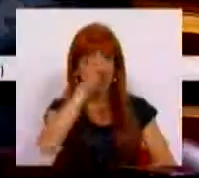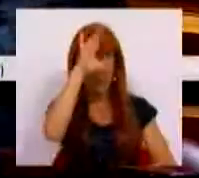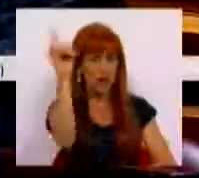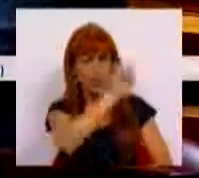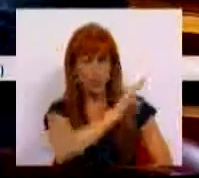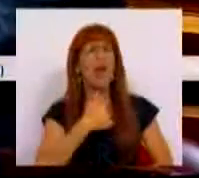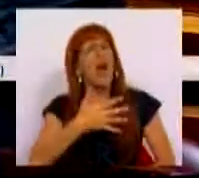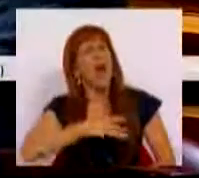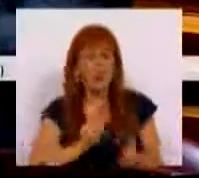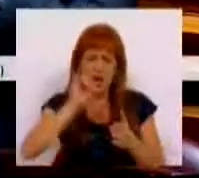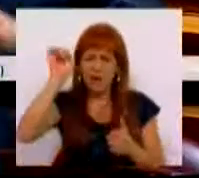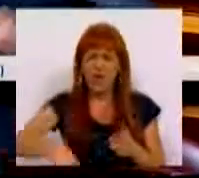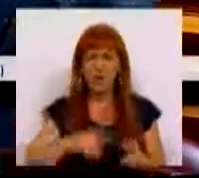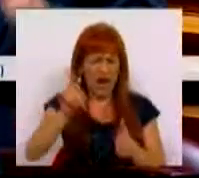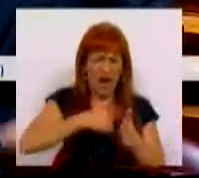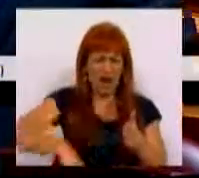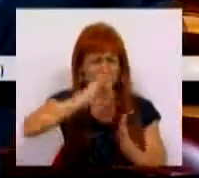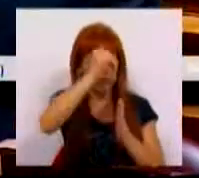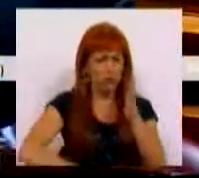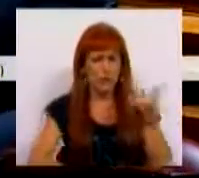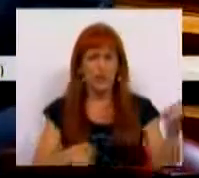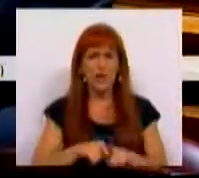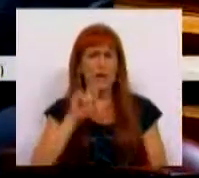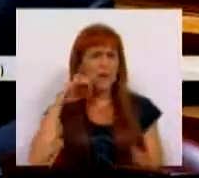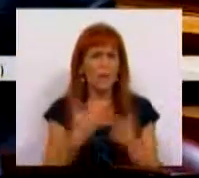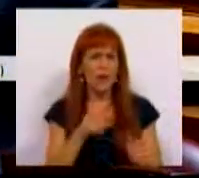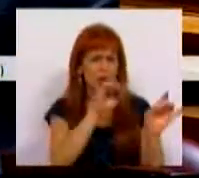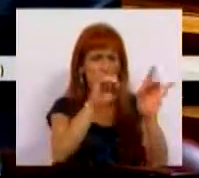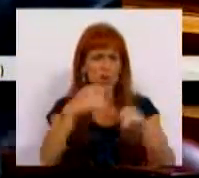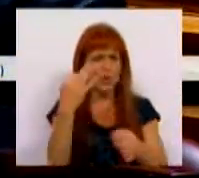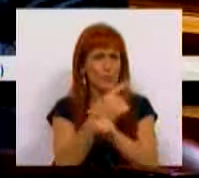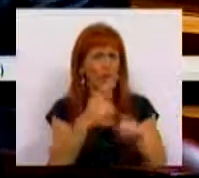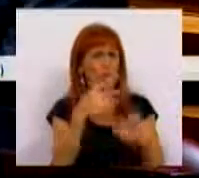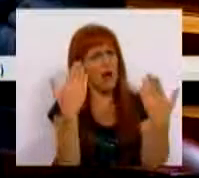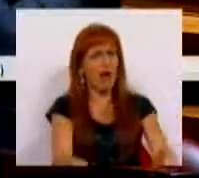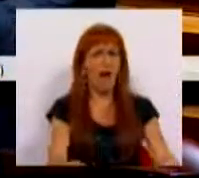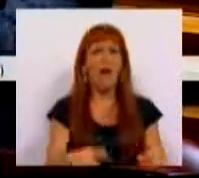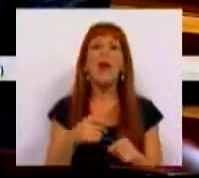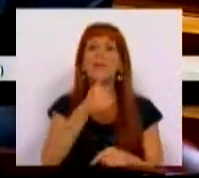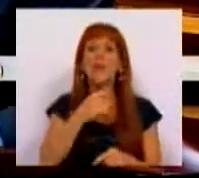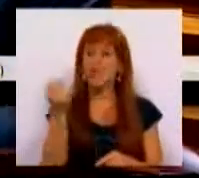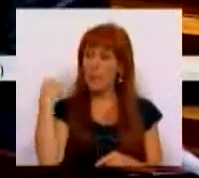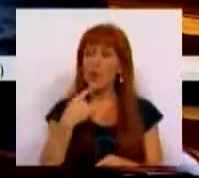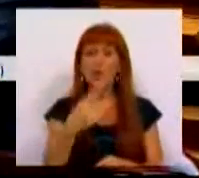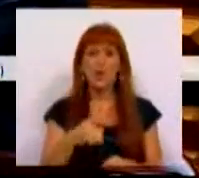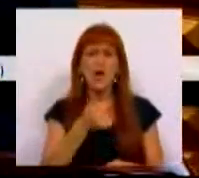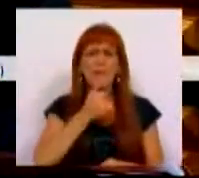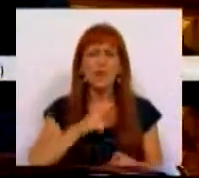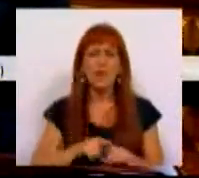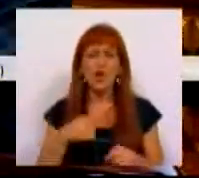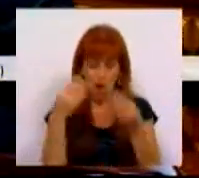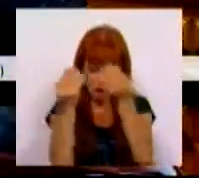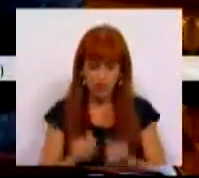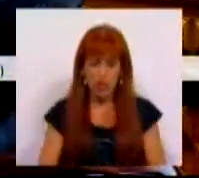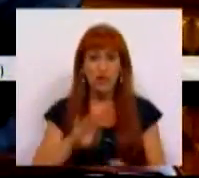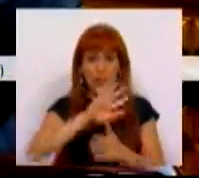-Ministro, que pretendeu eliminar, arriscar da Constituição a garantia do despedimento sem justa causa. E, portanto, estas medidas que há pouco anunciei, as medidas que estamos a